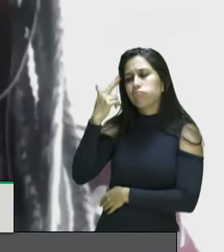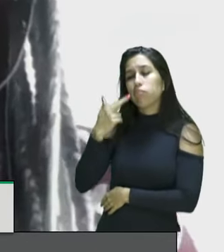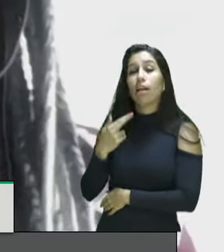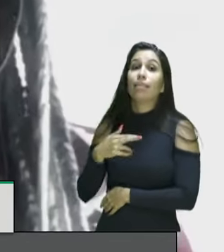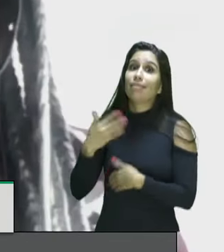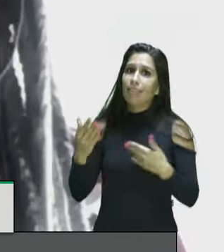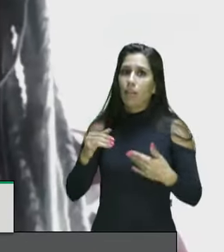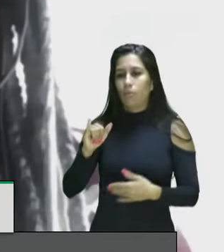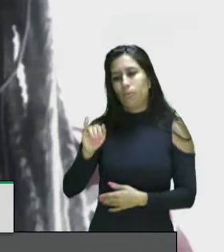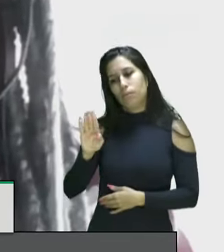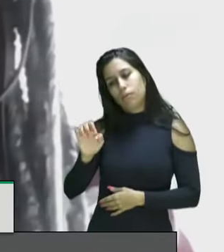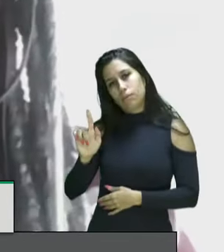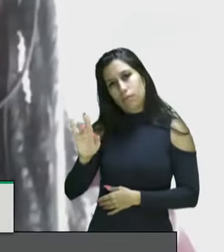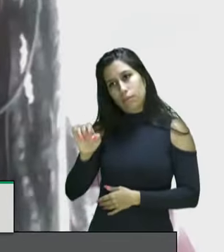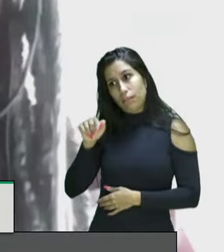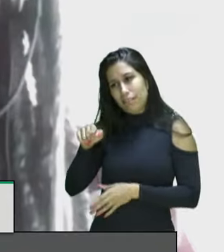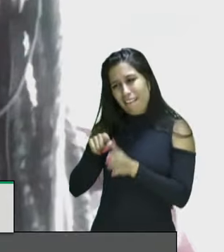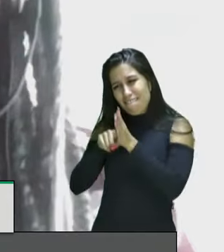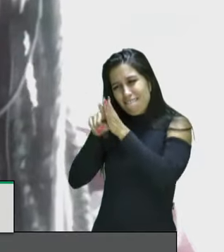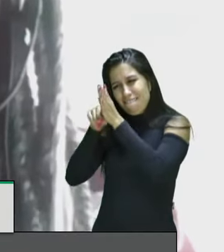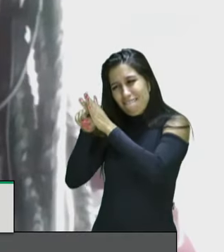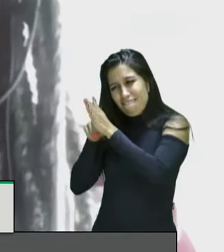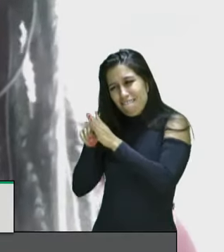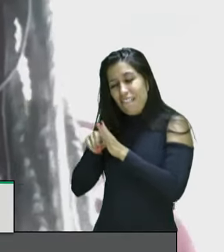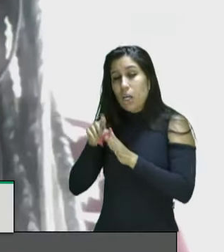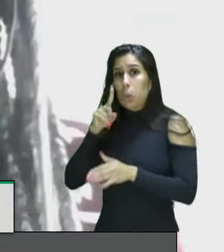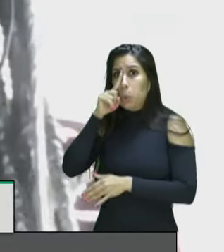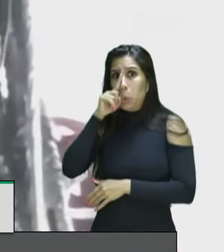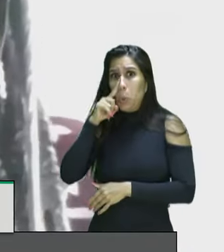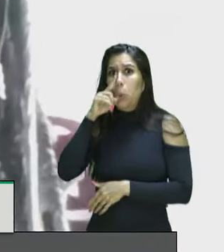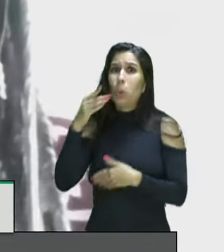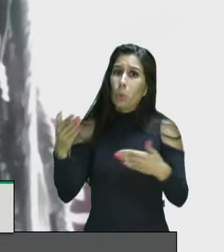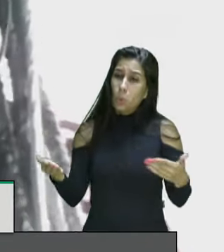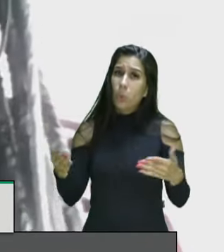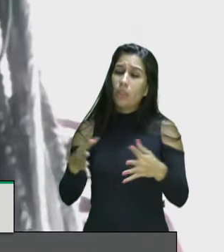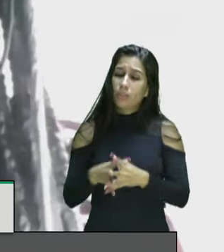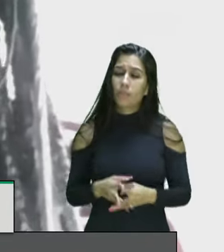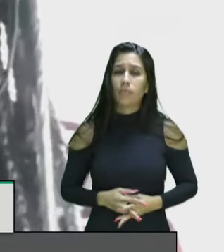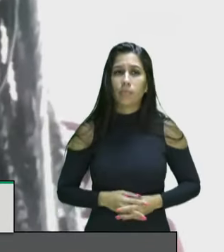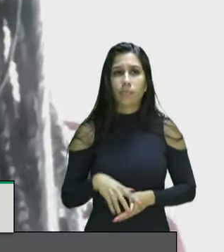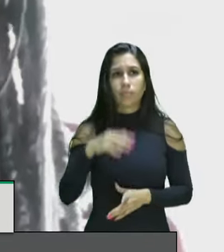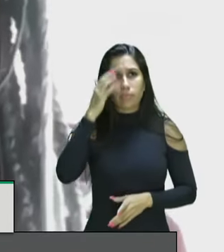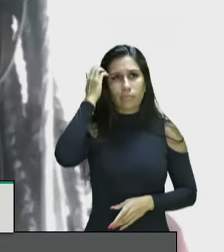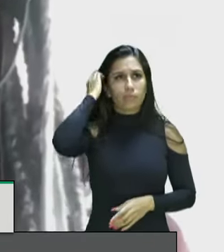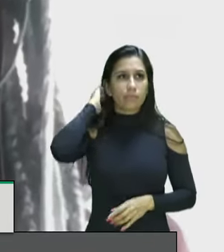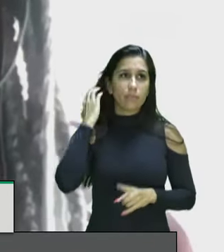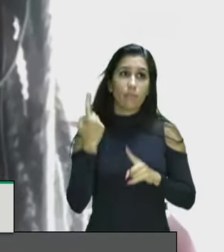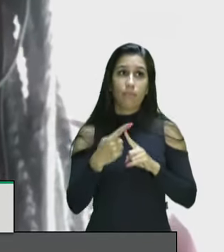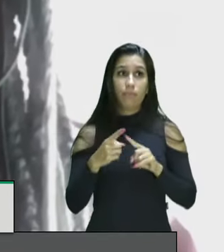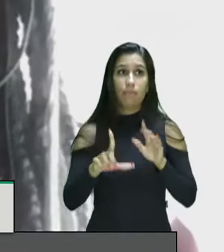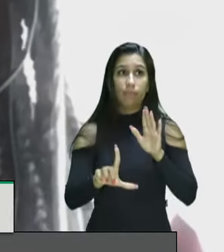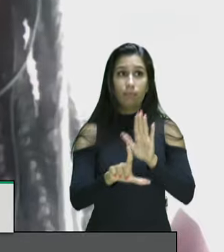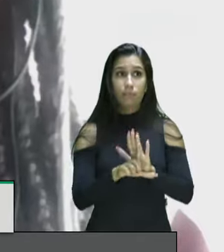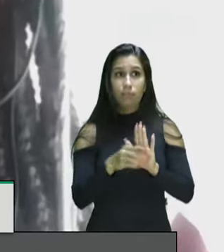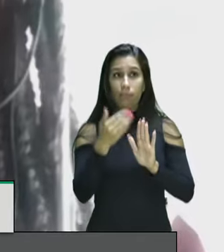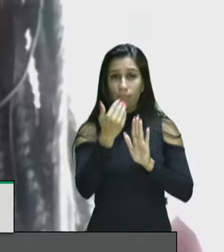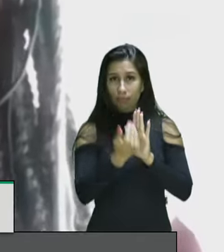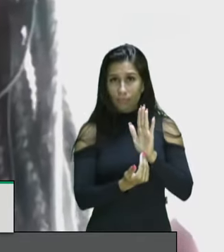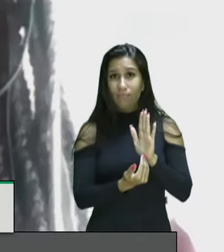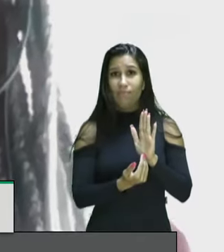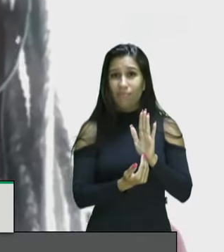sob ameaça há uma tentativa de descumprimento de uma obrigatoriedade legal porque as leis estabelecem que o censo seja realizado